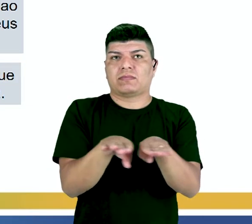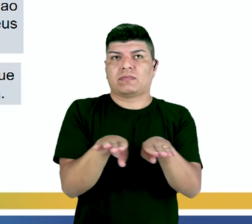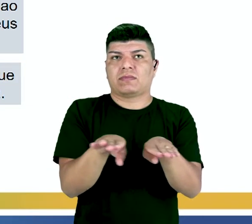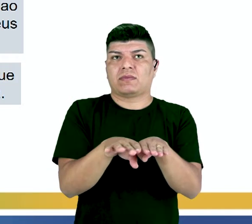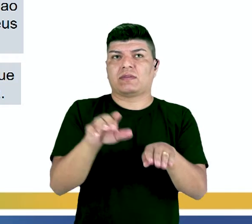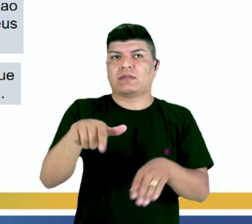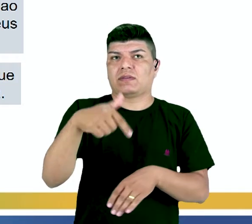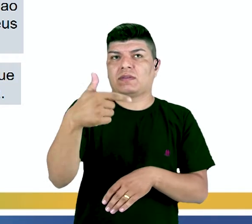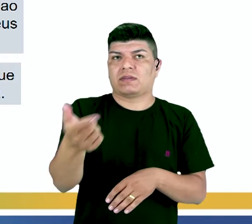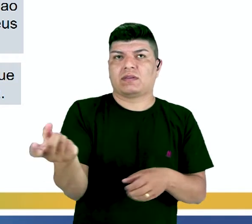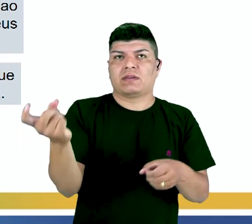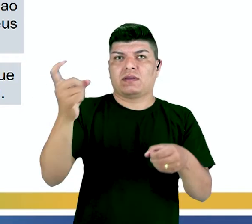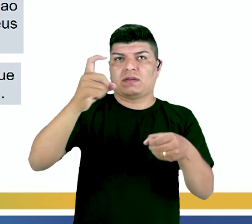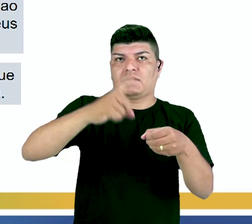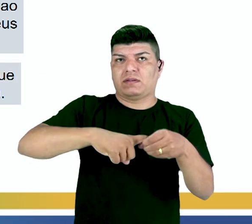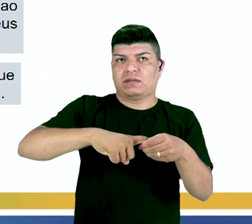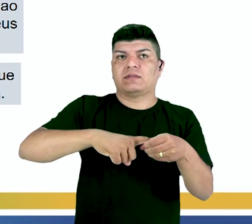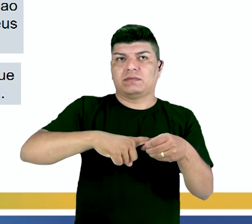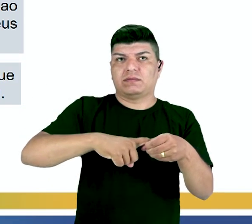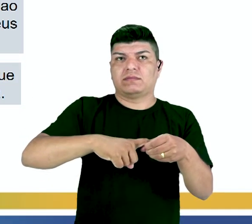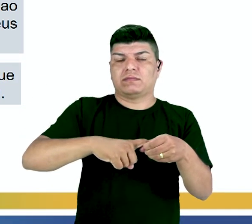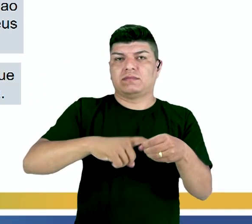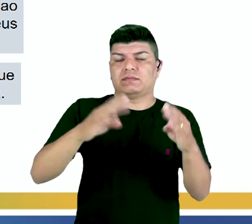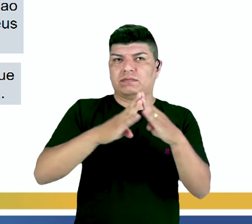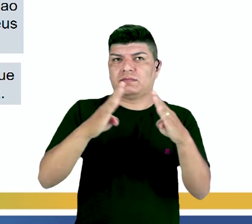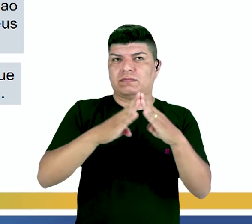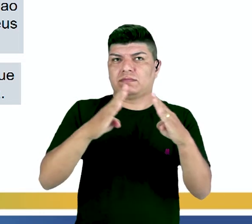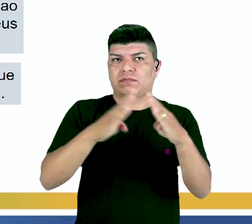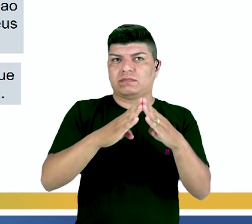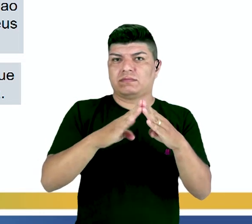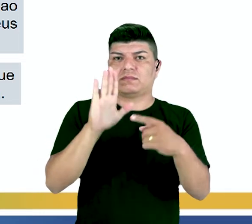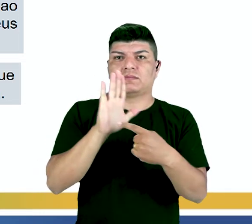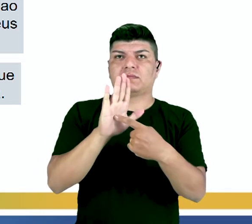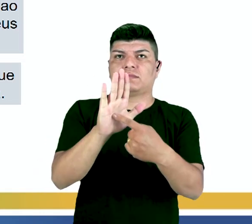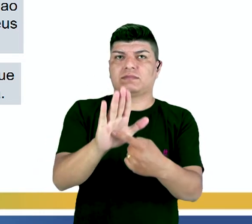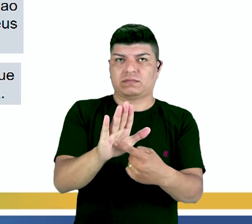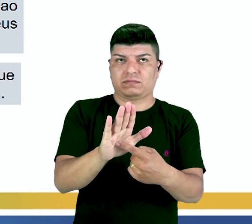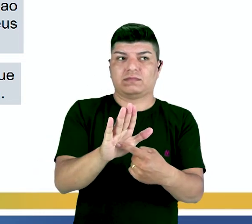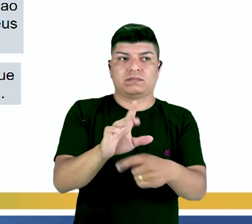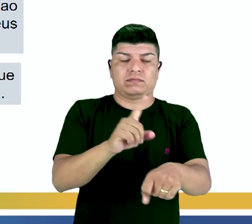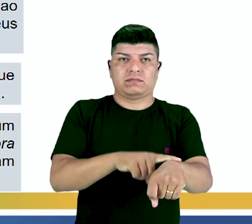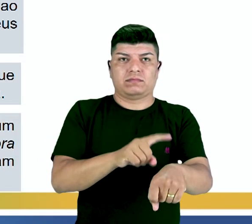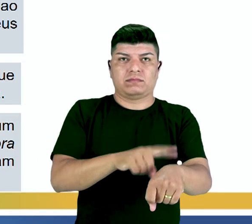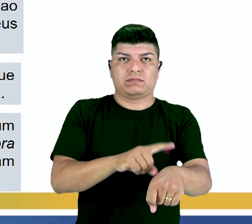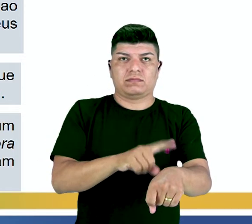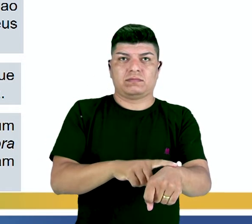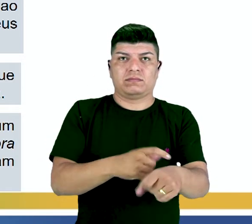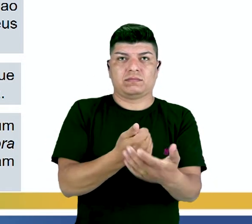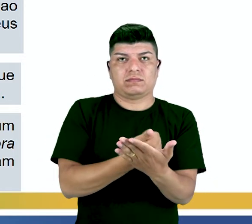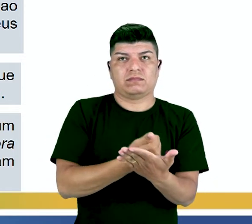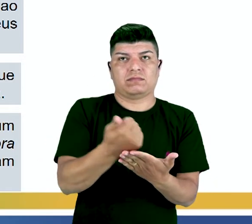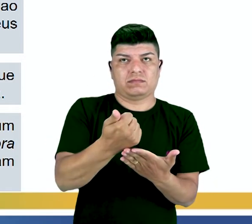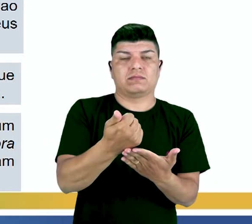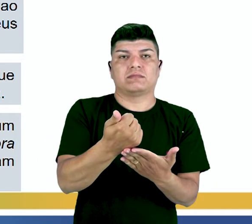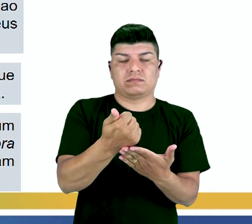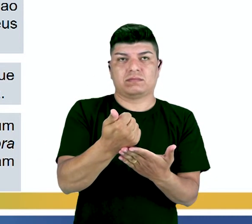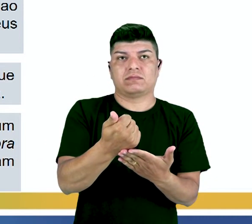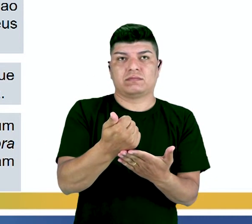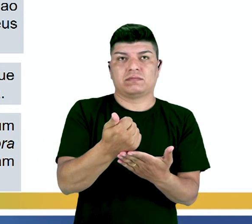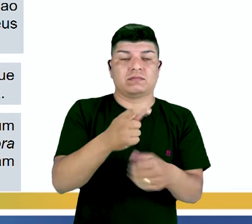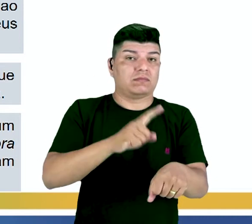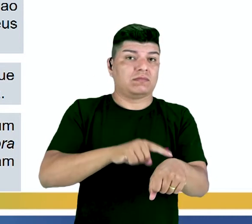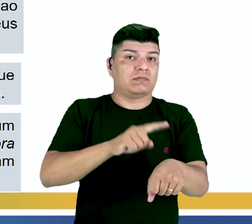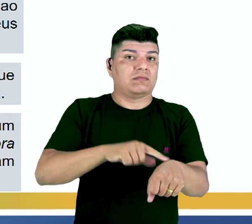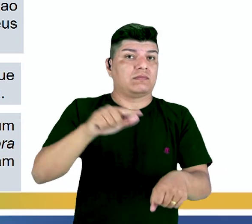seguida, voltaram para casa. Nós temos uma locução adverbial que também demarca essa questão da temporalidade de ação sendo executada. Horas